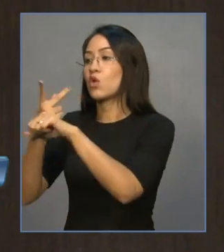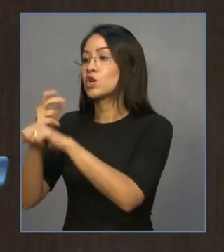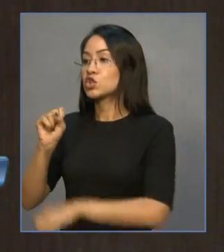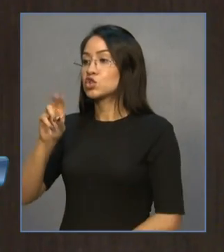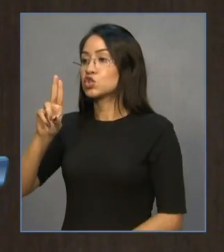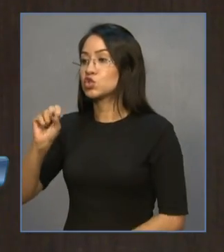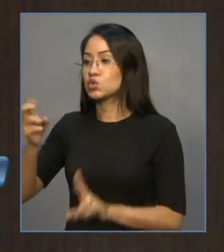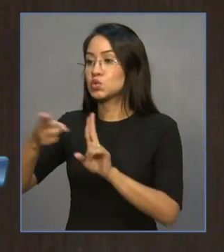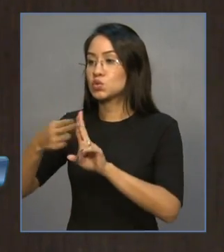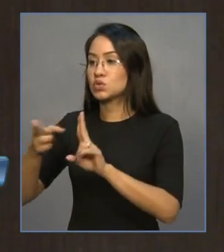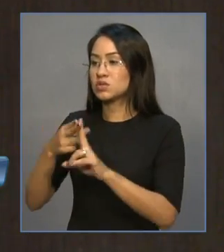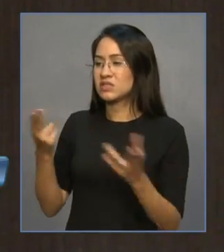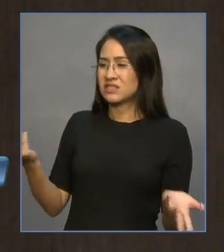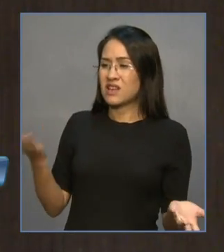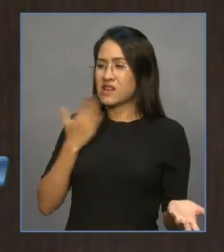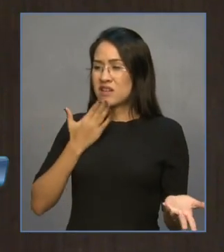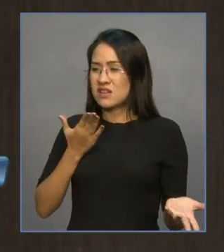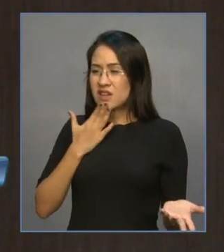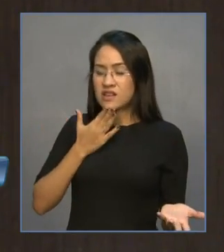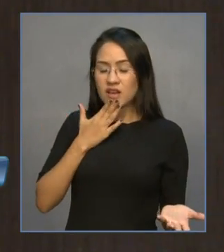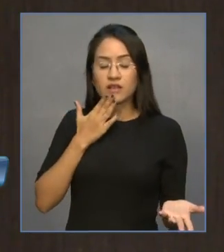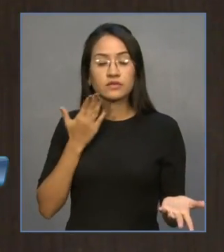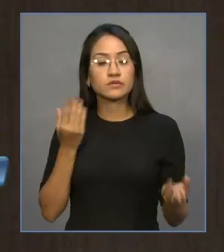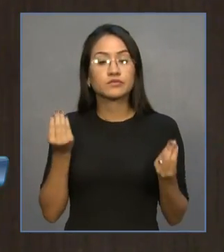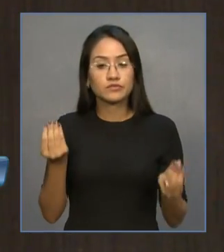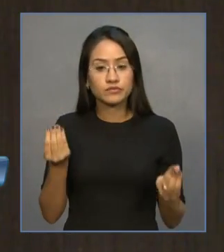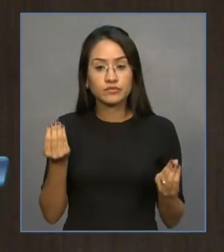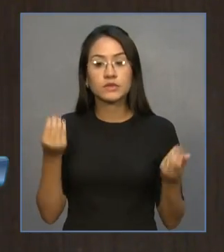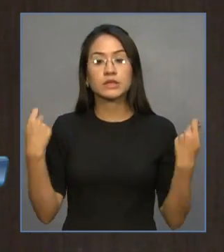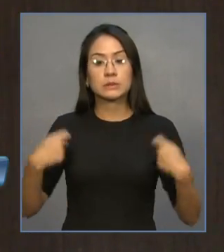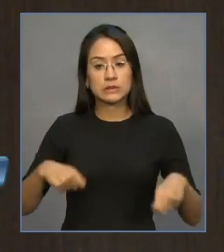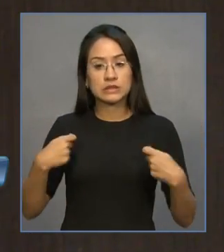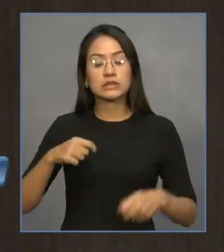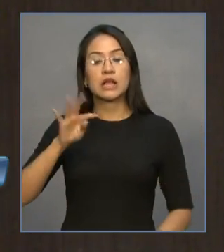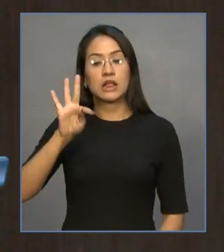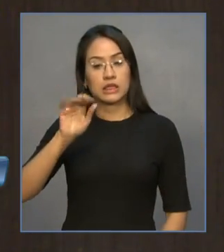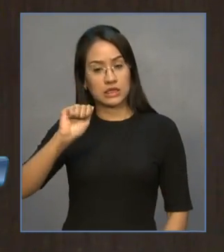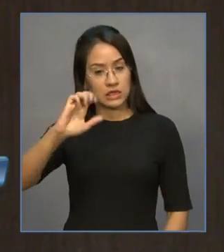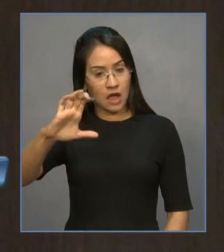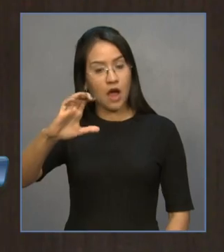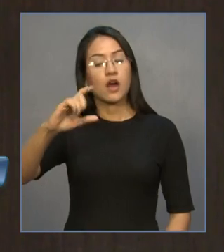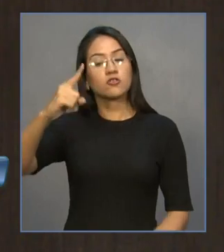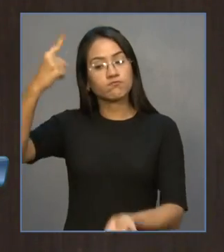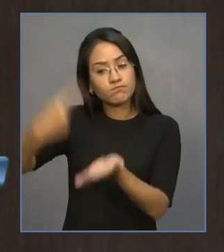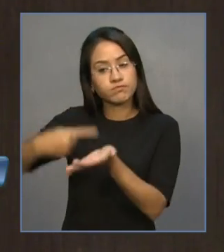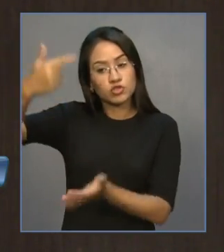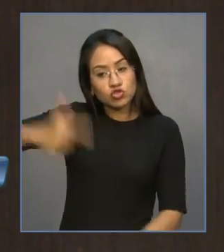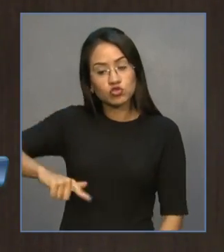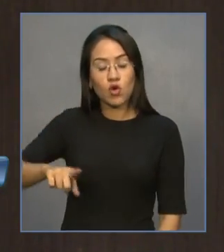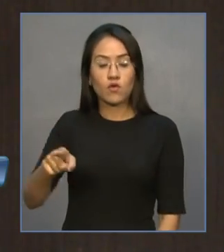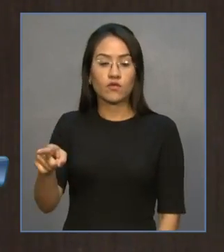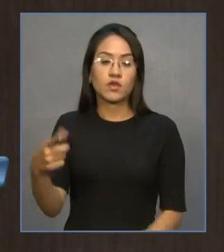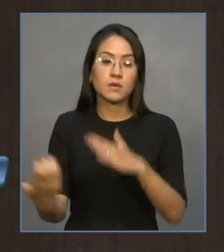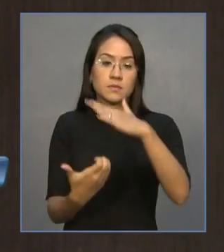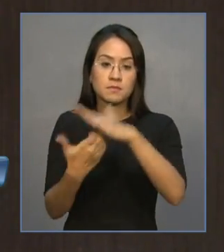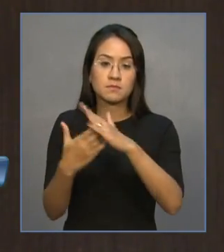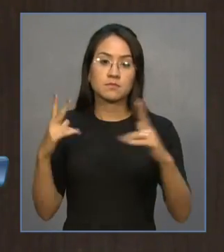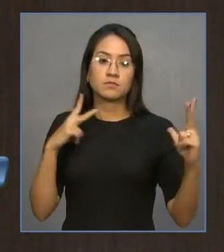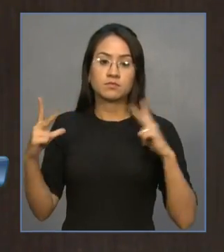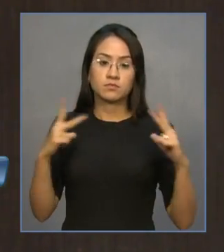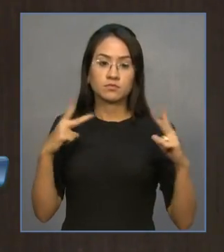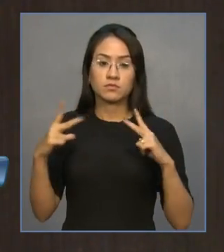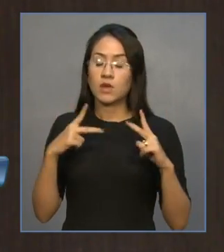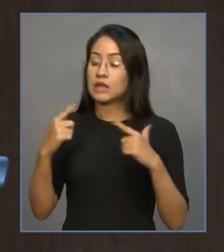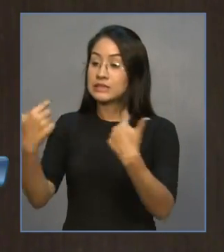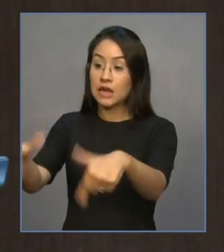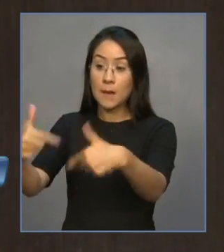execute esse Termo de Ajustamento de Conduta e que esta empresa, essa mineradora, ela cesse as suas